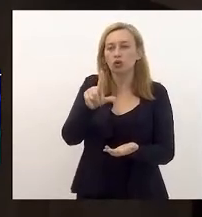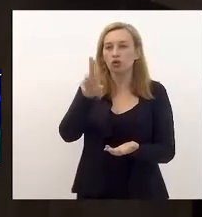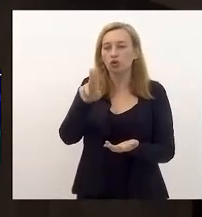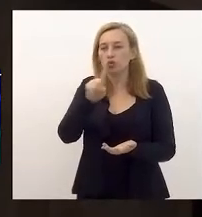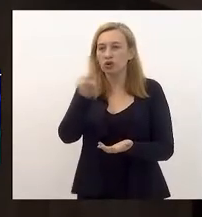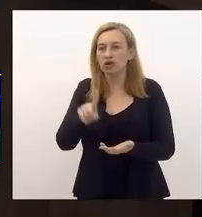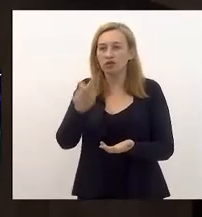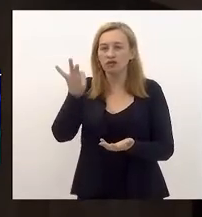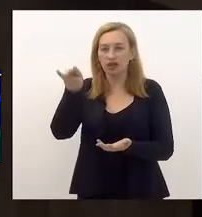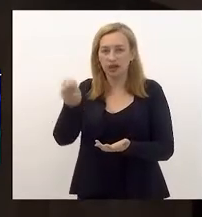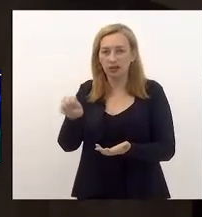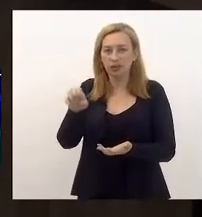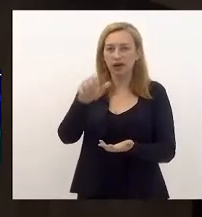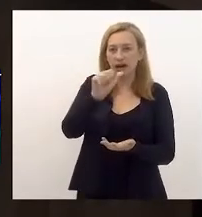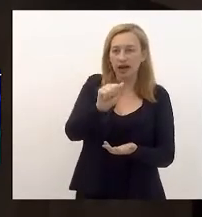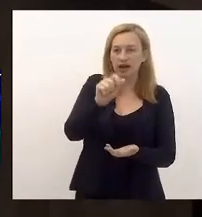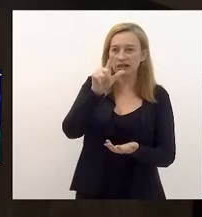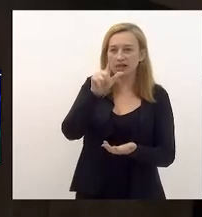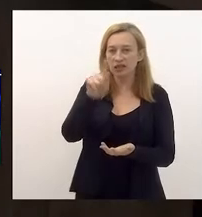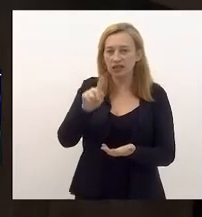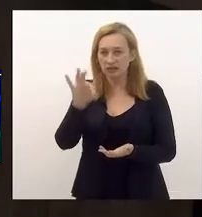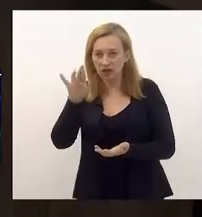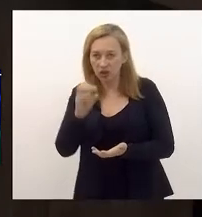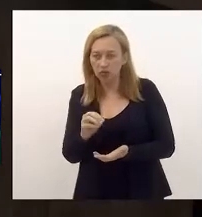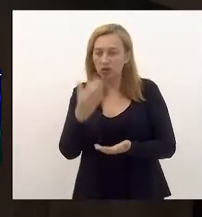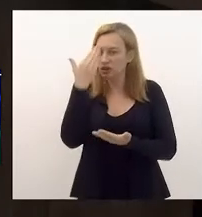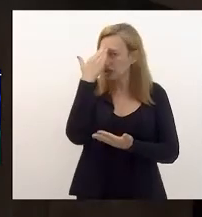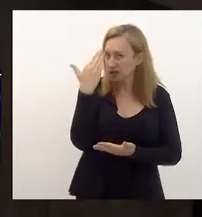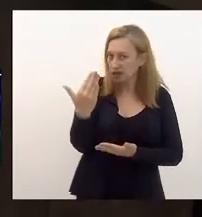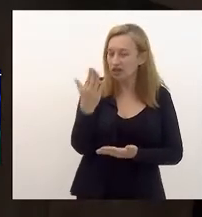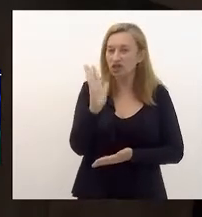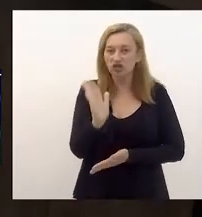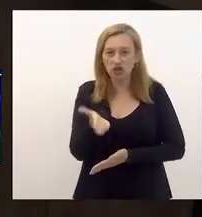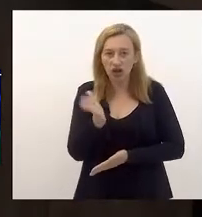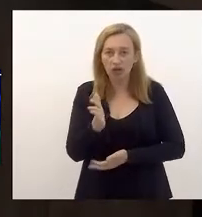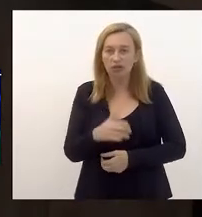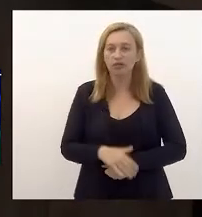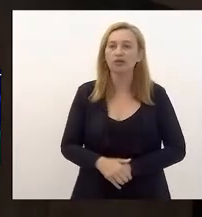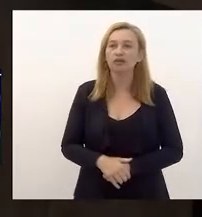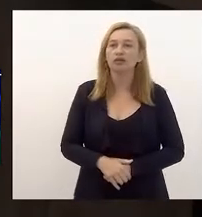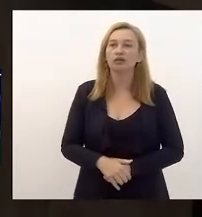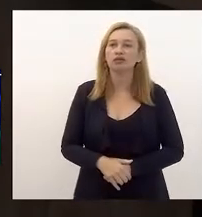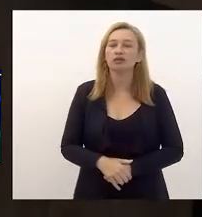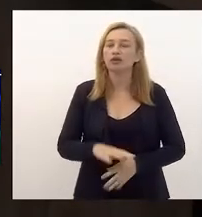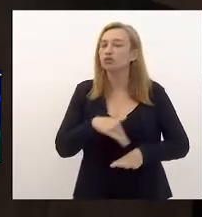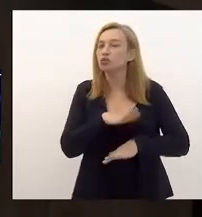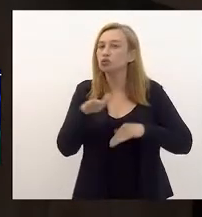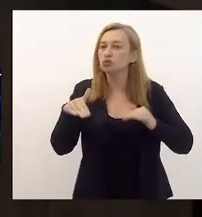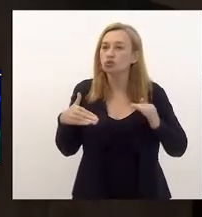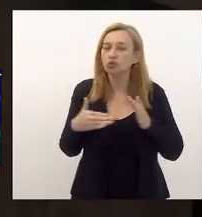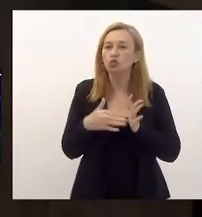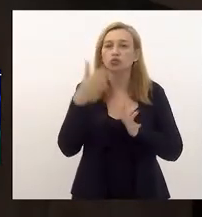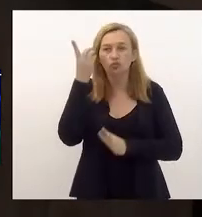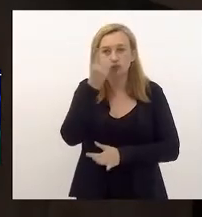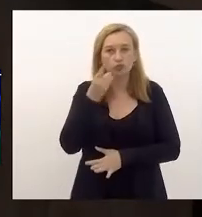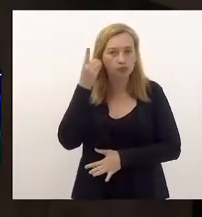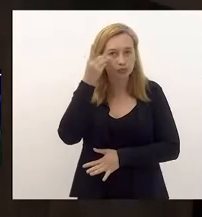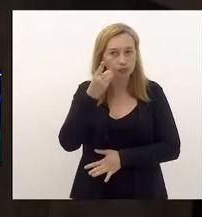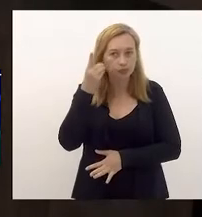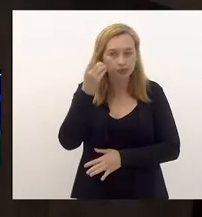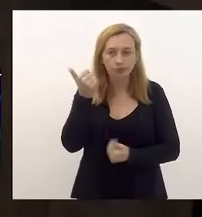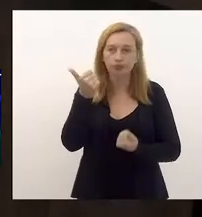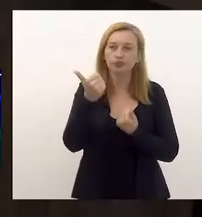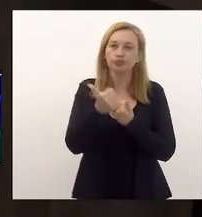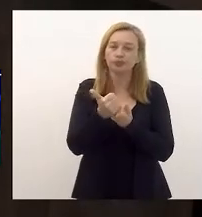Eu queria agradecer, já de antemão, a todos os deputados que